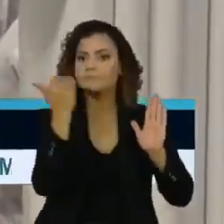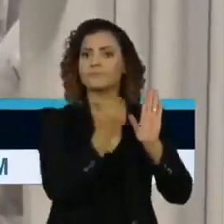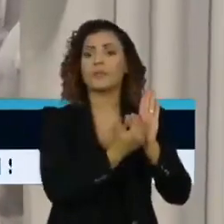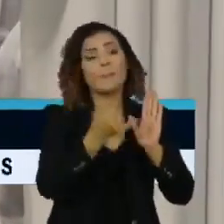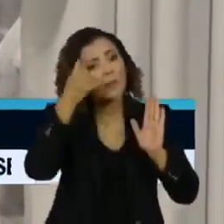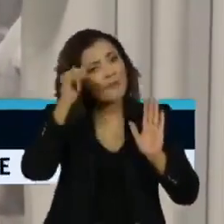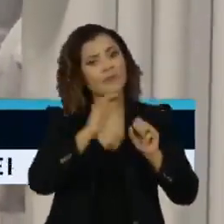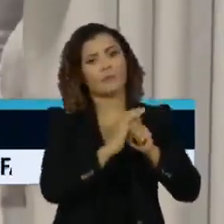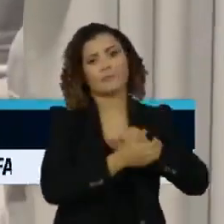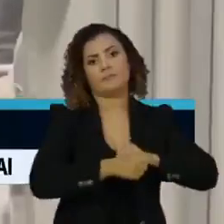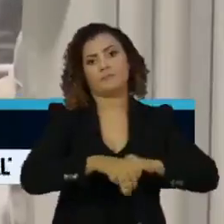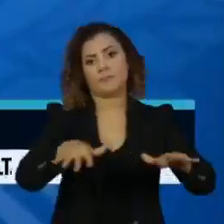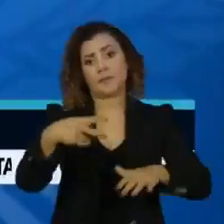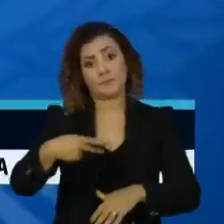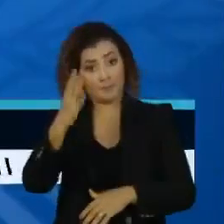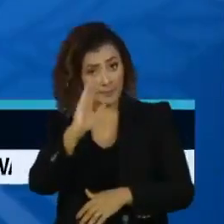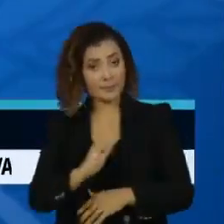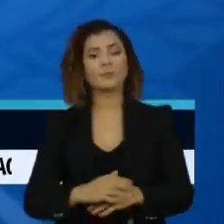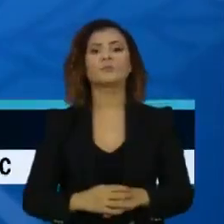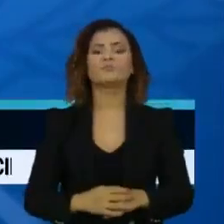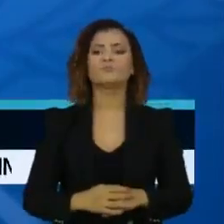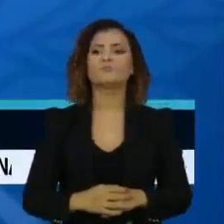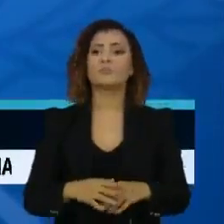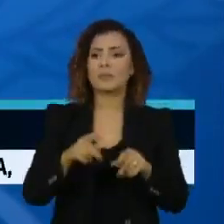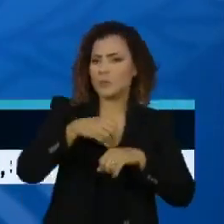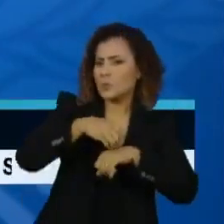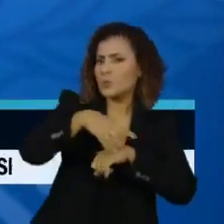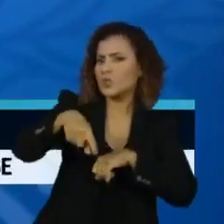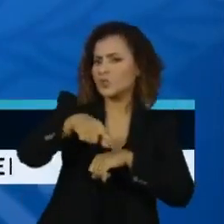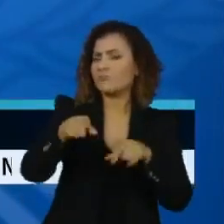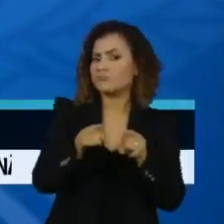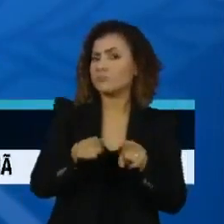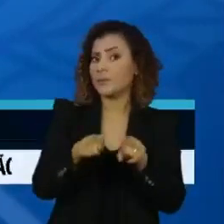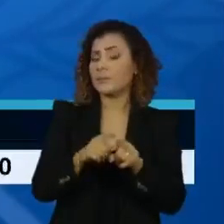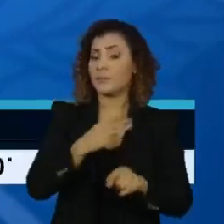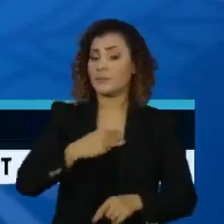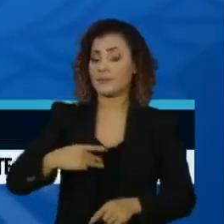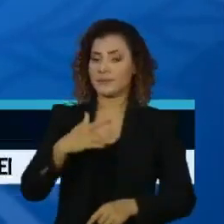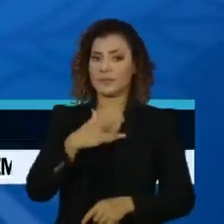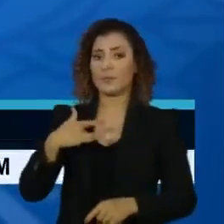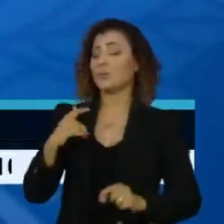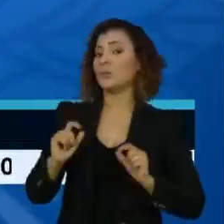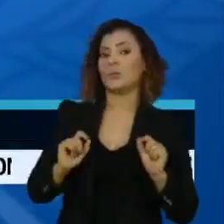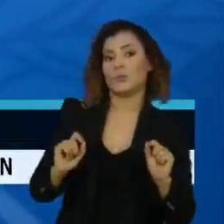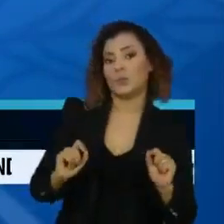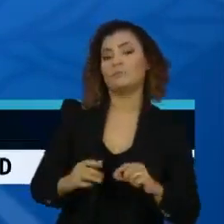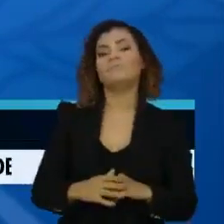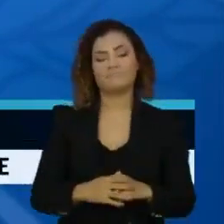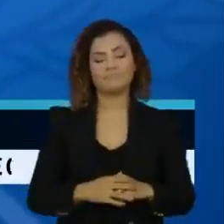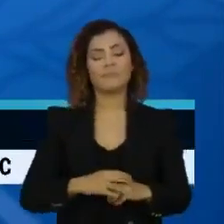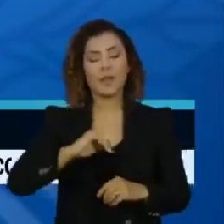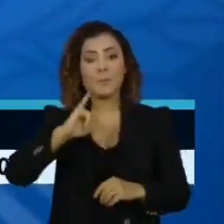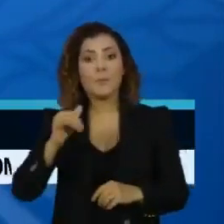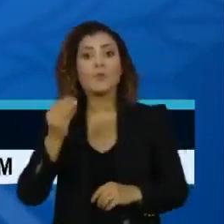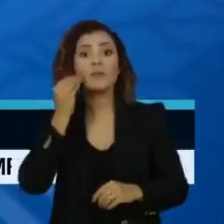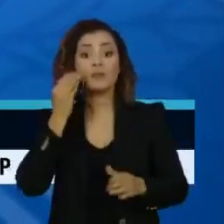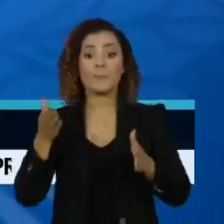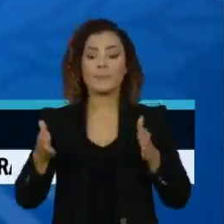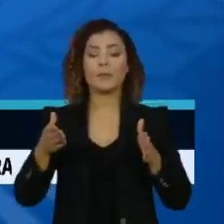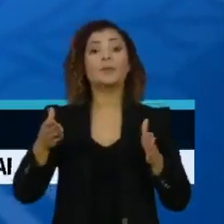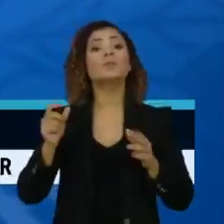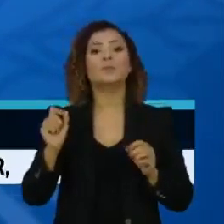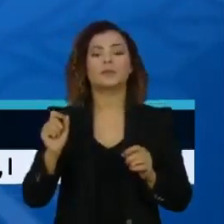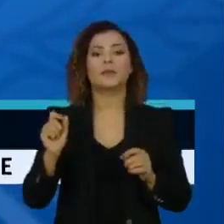doença no nosso país. Inclusive, uma sugestão muito rica do senhor ministro da Saúde, de aproveitar o ensejo da